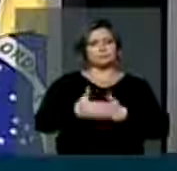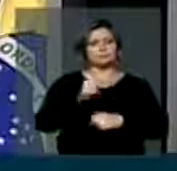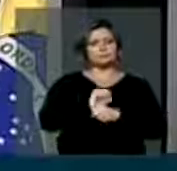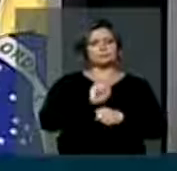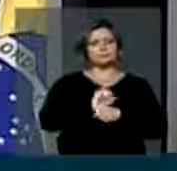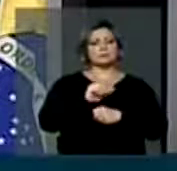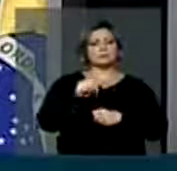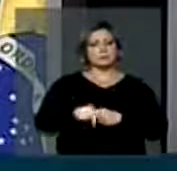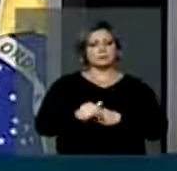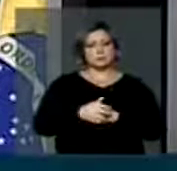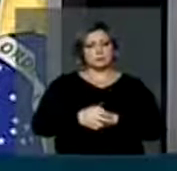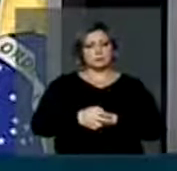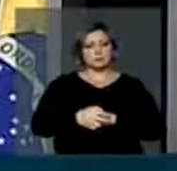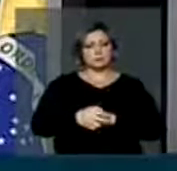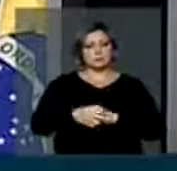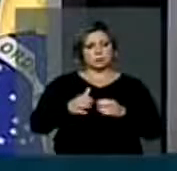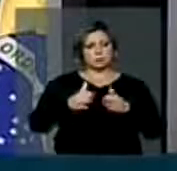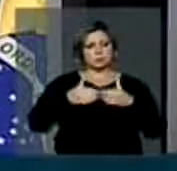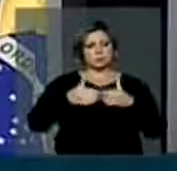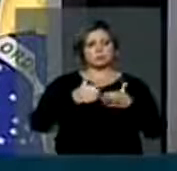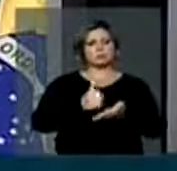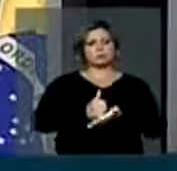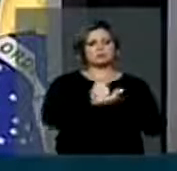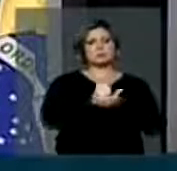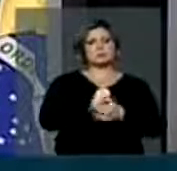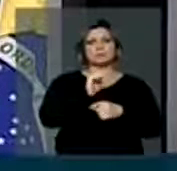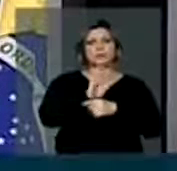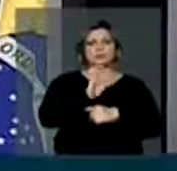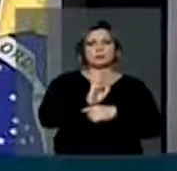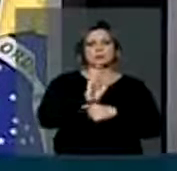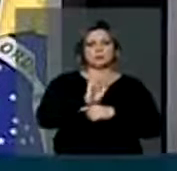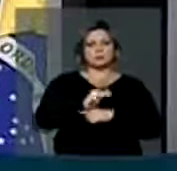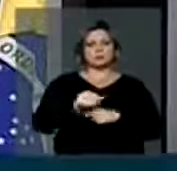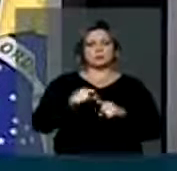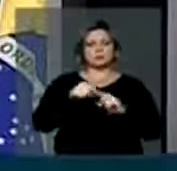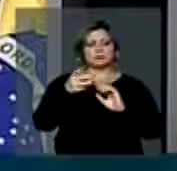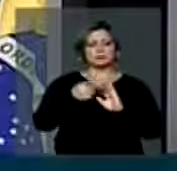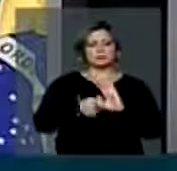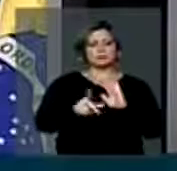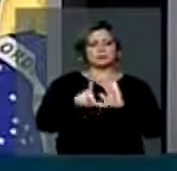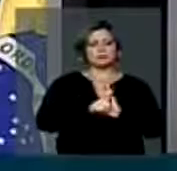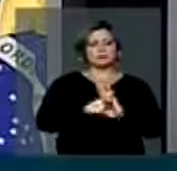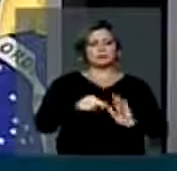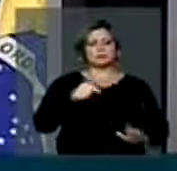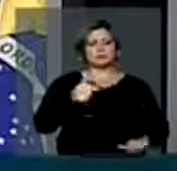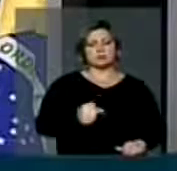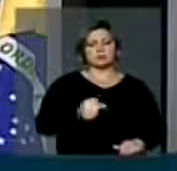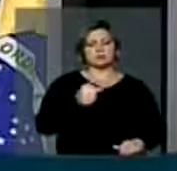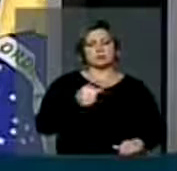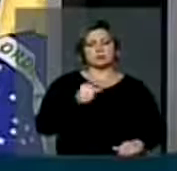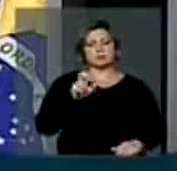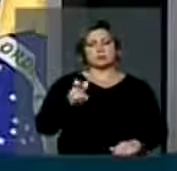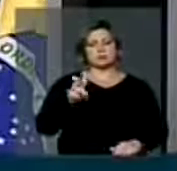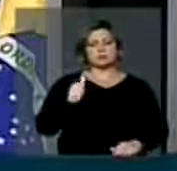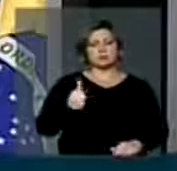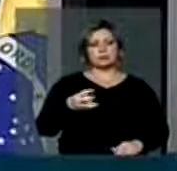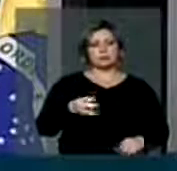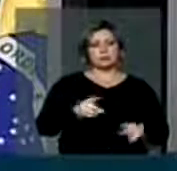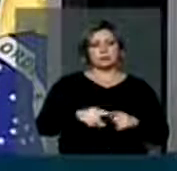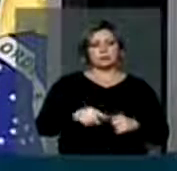casa e peço o apoio de todos. Nosso projeto é o 7.503 de 2014.